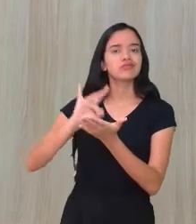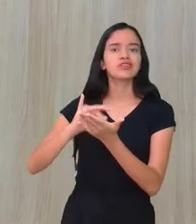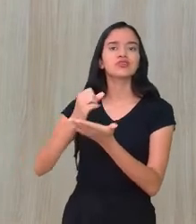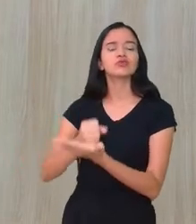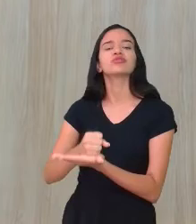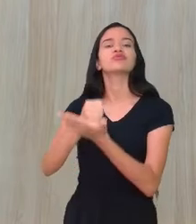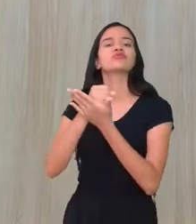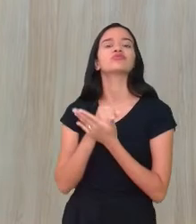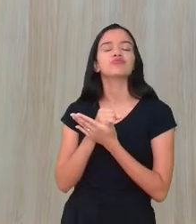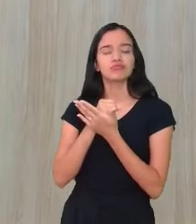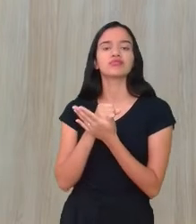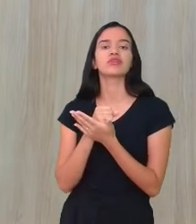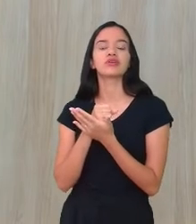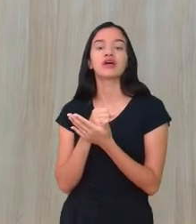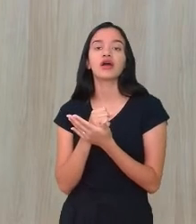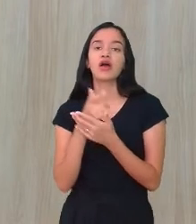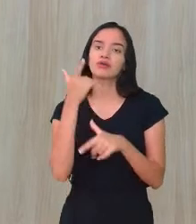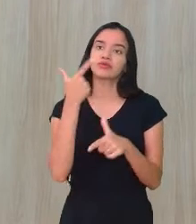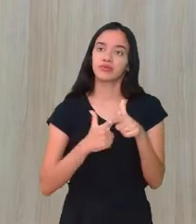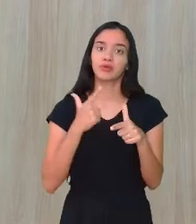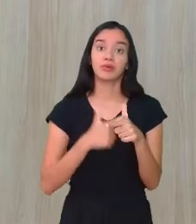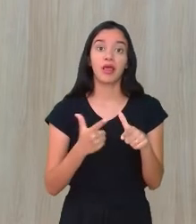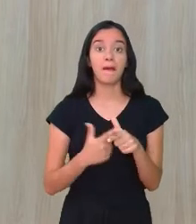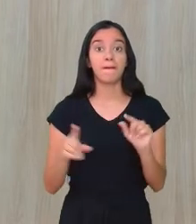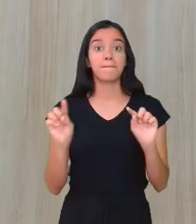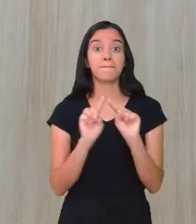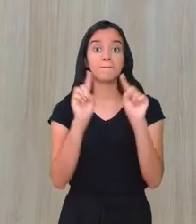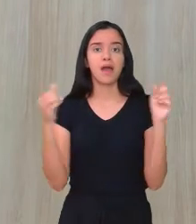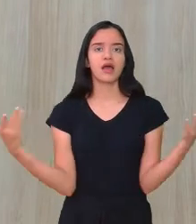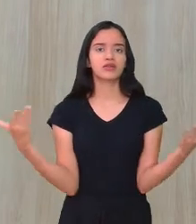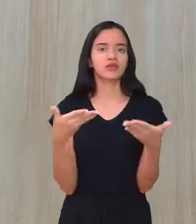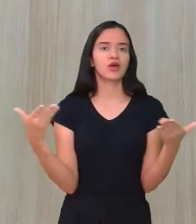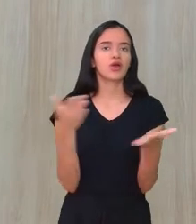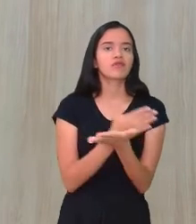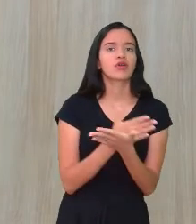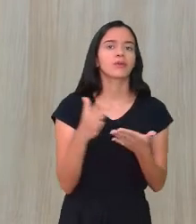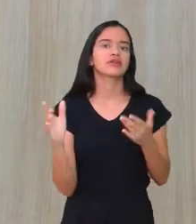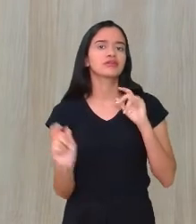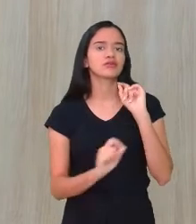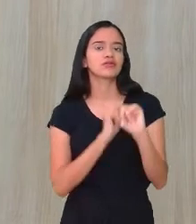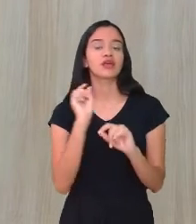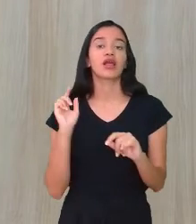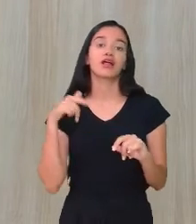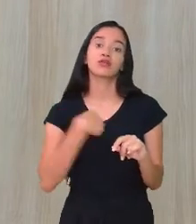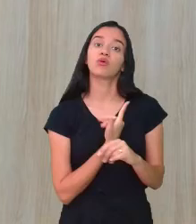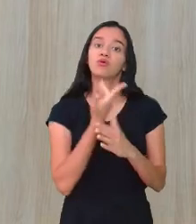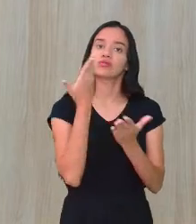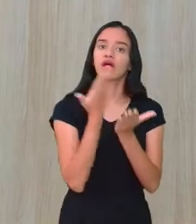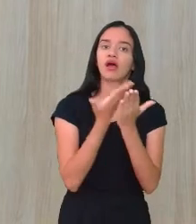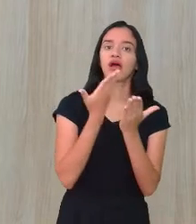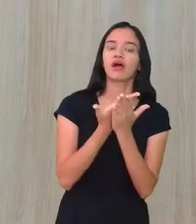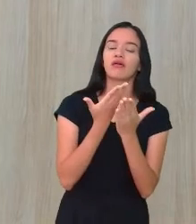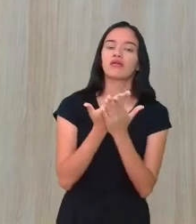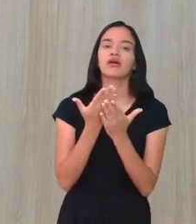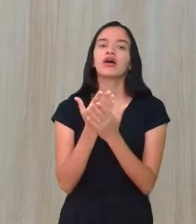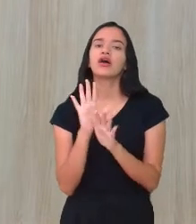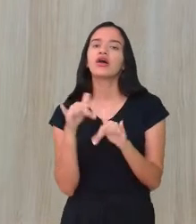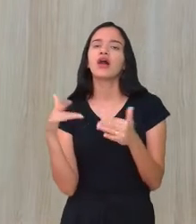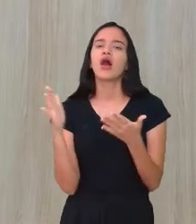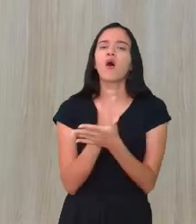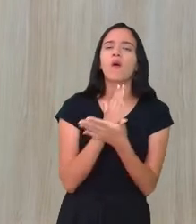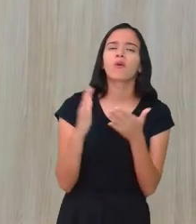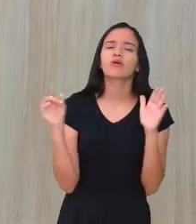superar todos esses problemas. Mas, agora, vamos iniciar a nossa aula aqui. E eu trouxe, assim, algumas